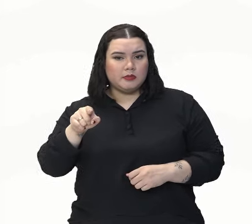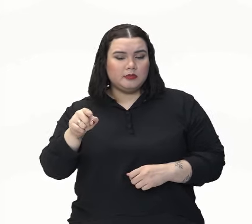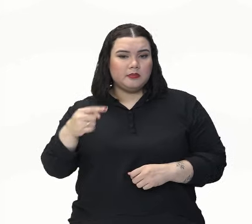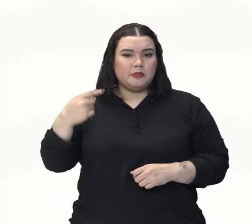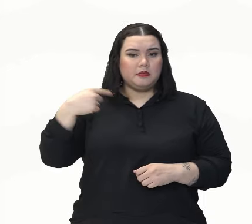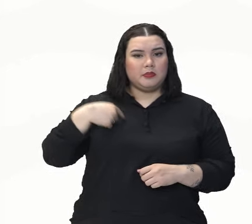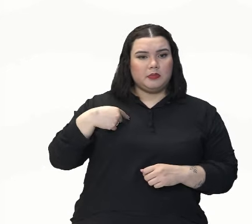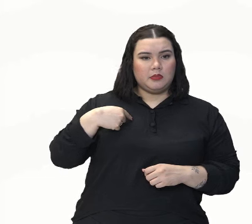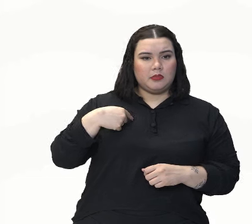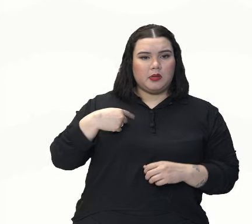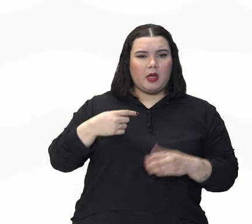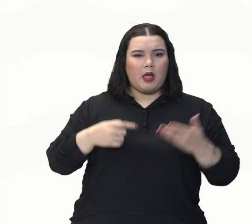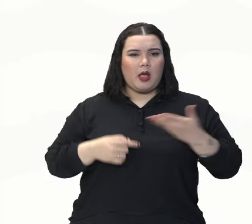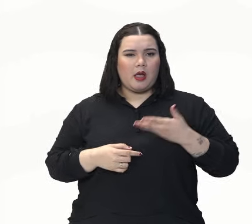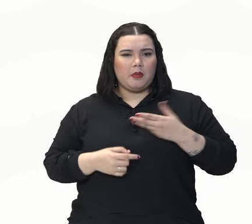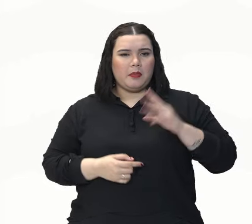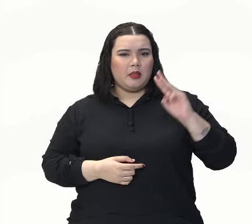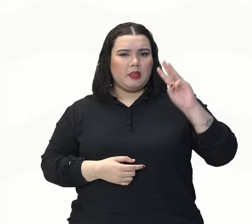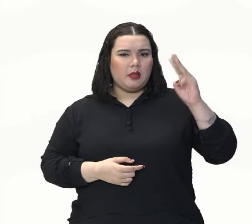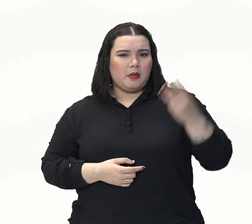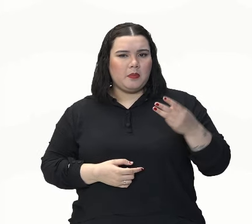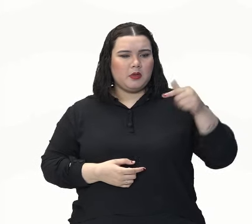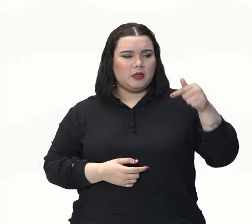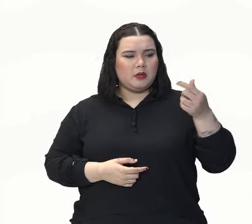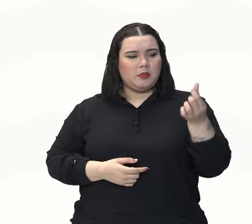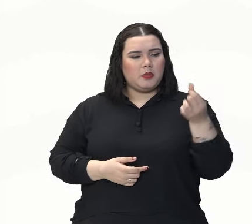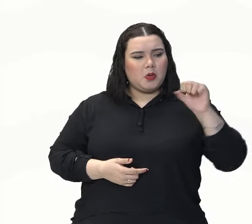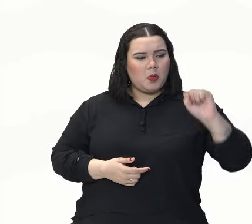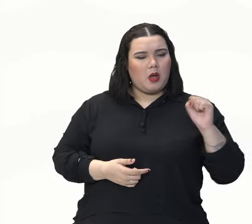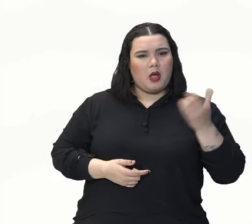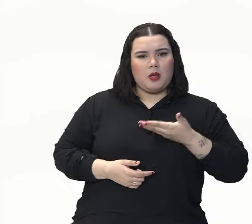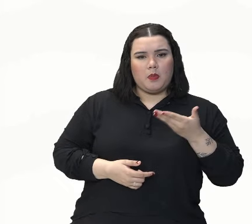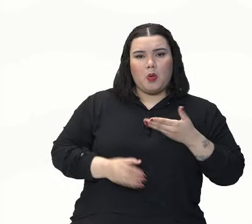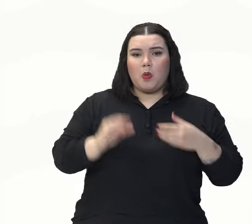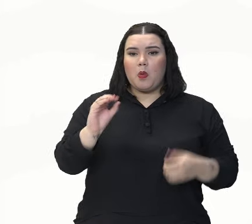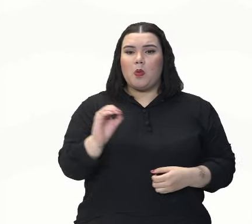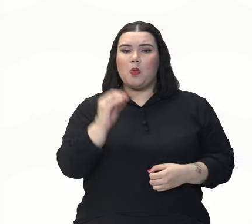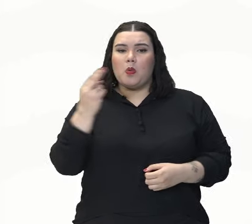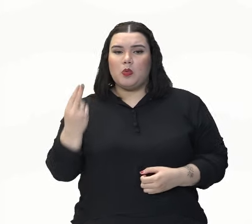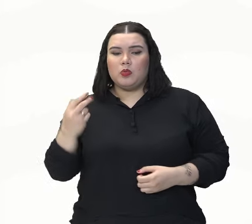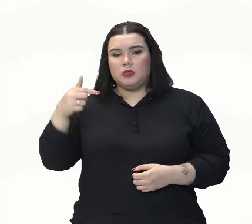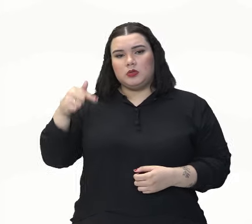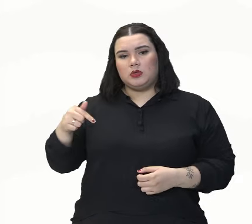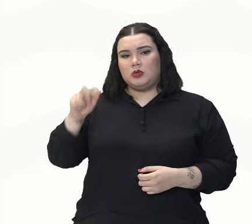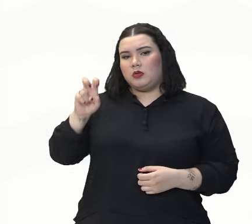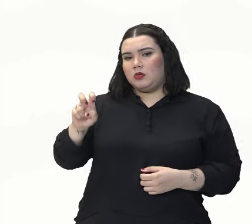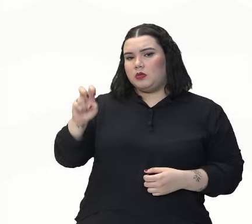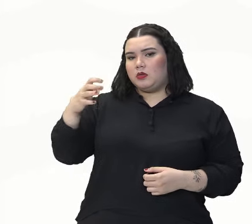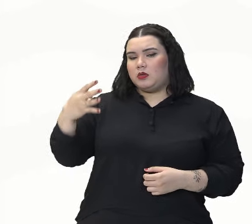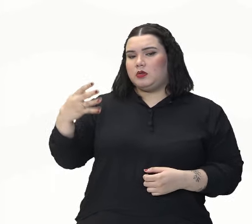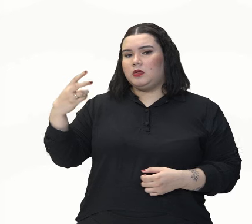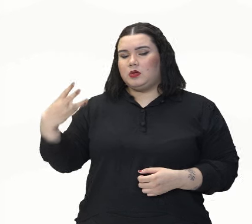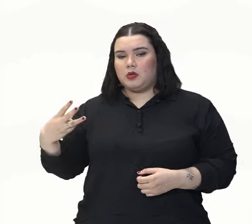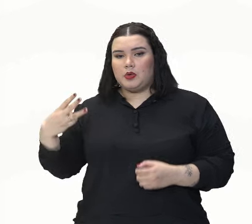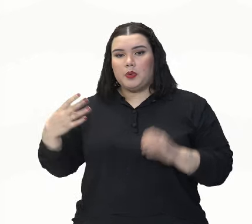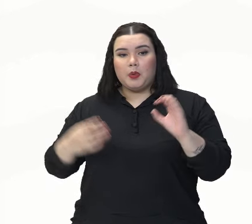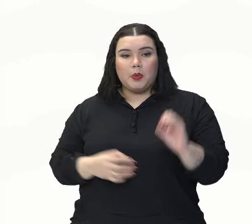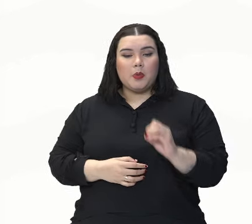nossos 3.768 amigos, ou 7.543,